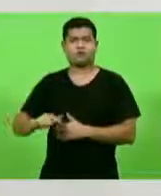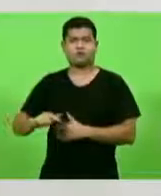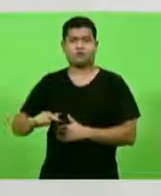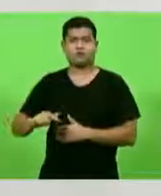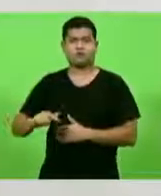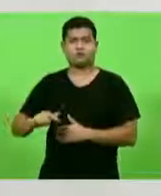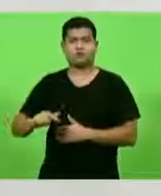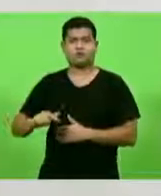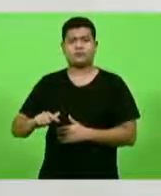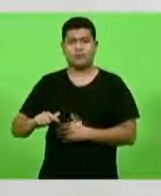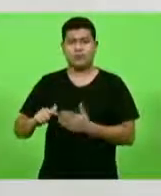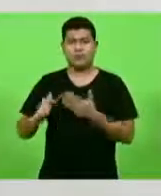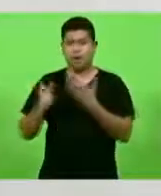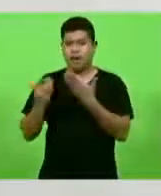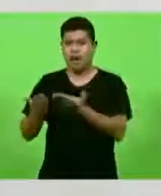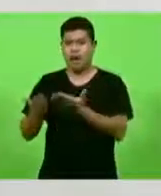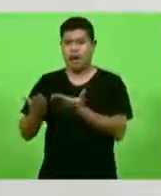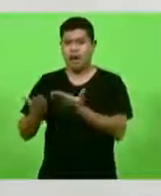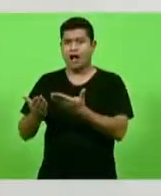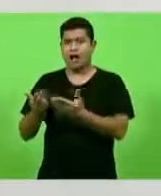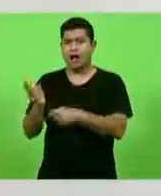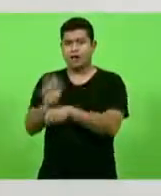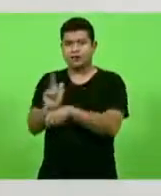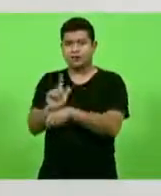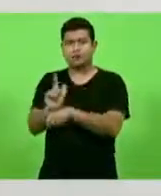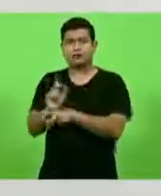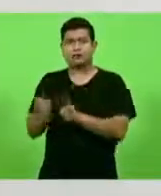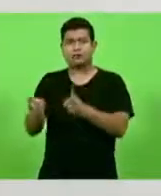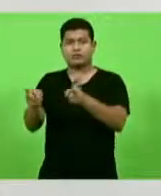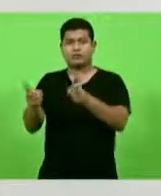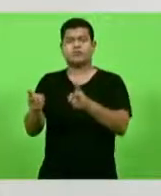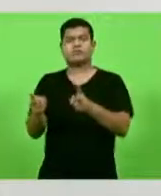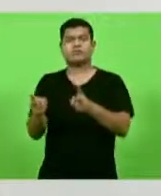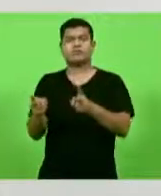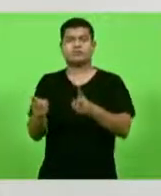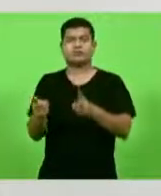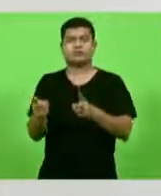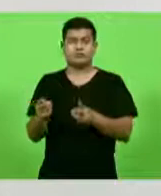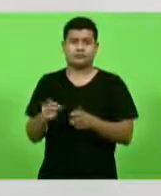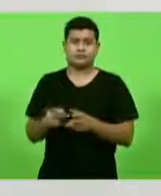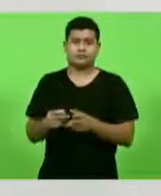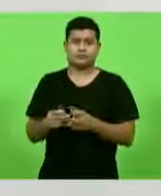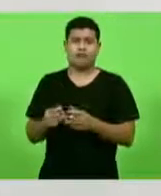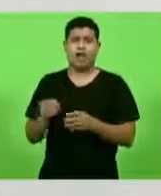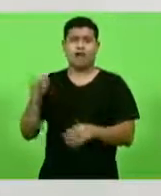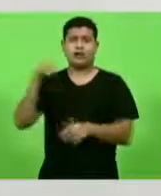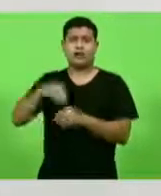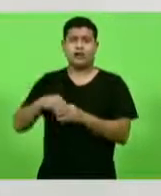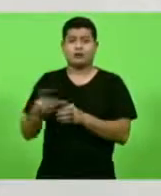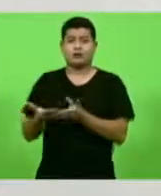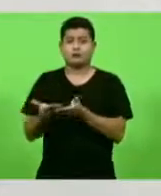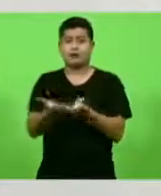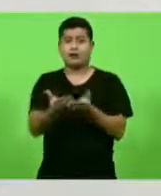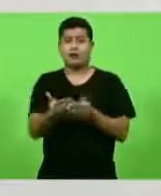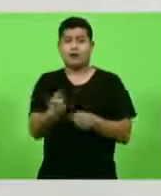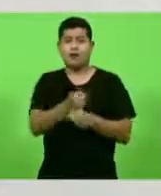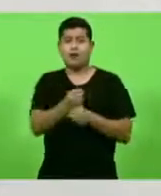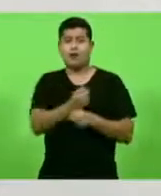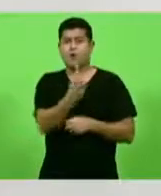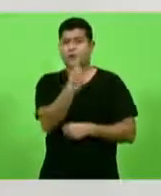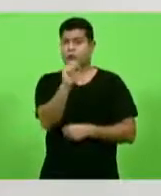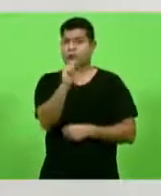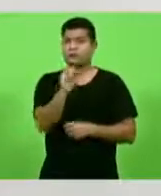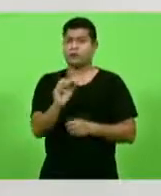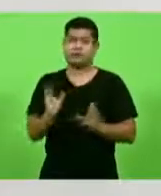da mesma operadora do Porto continuar operando dentro do Porto como já vem fazendo há 18